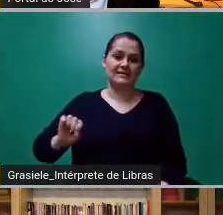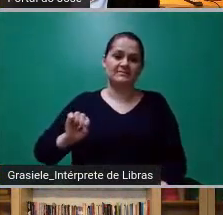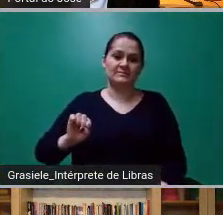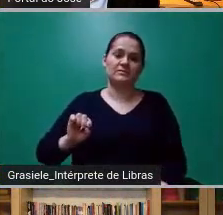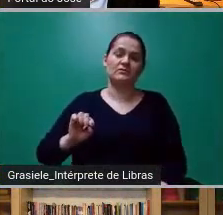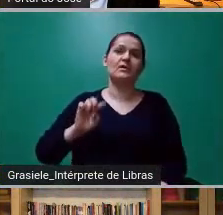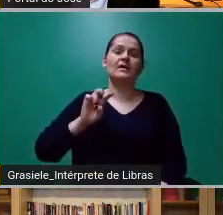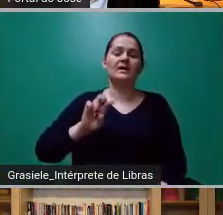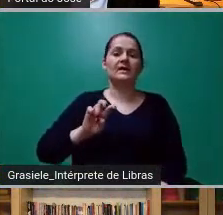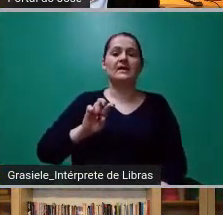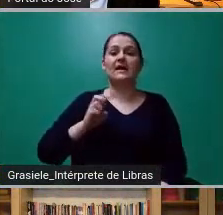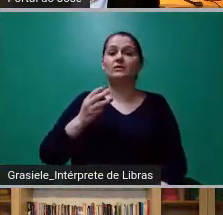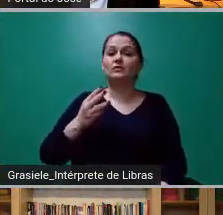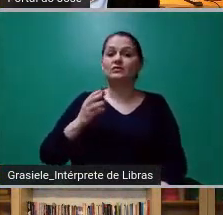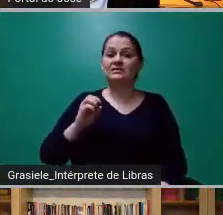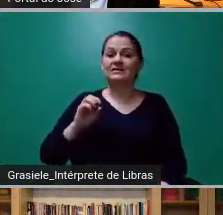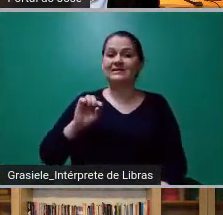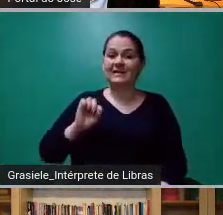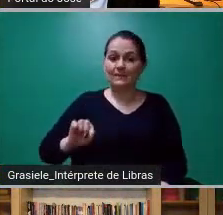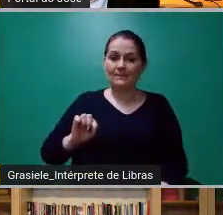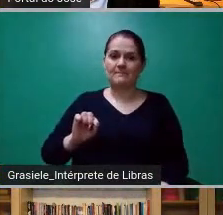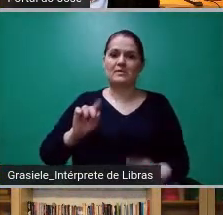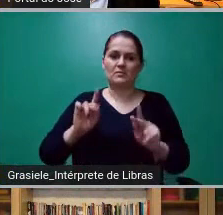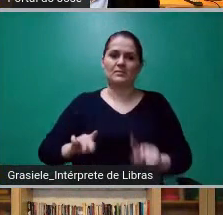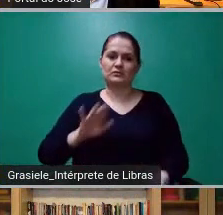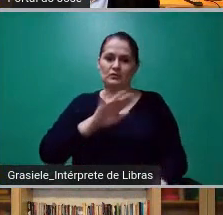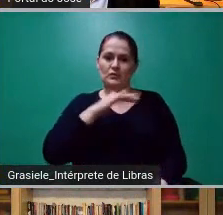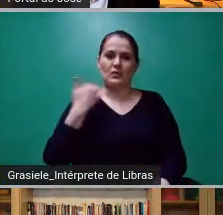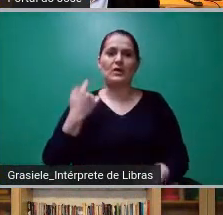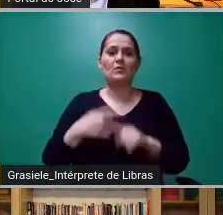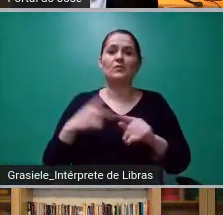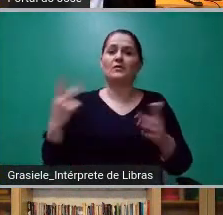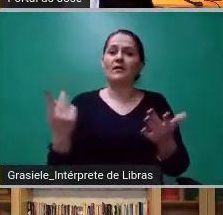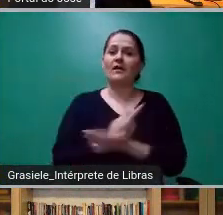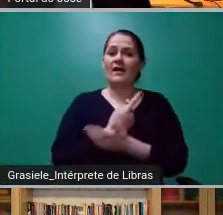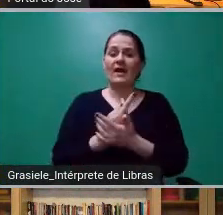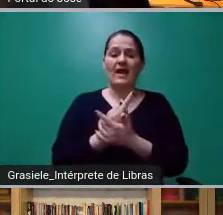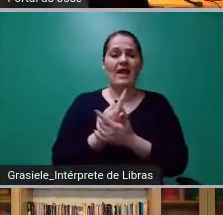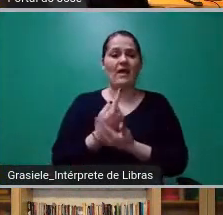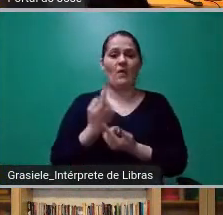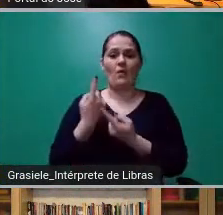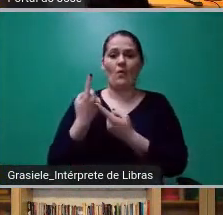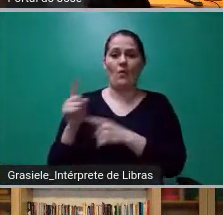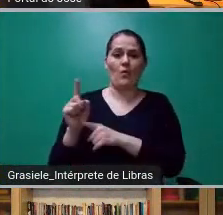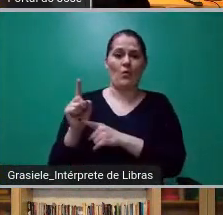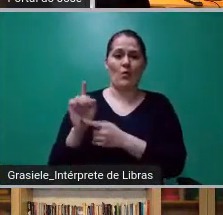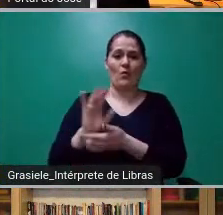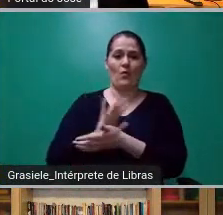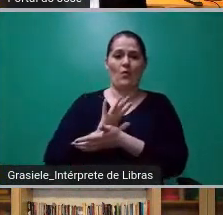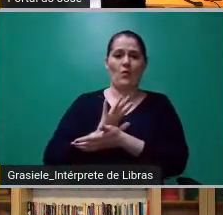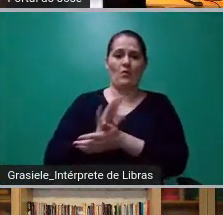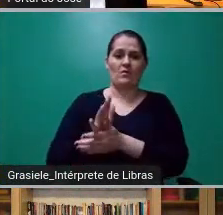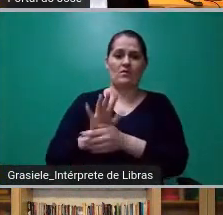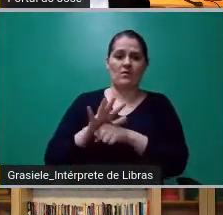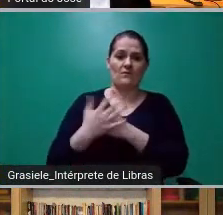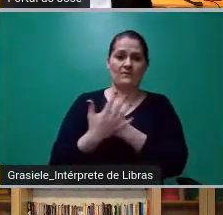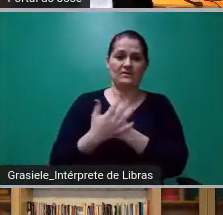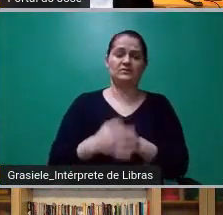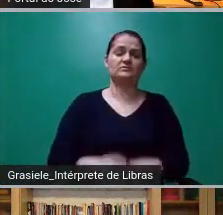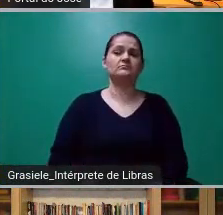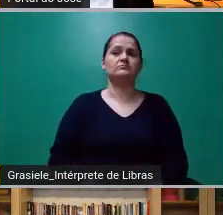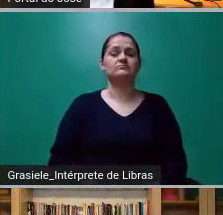mil pessoas que faleceram em função de erros na condução do combate à Covid, por exemplo, é uma dessas distorções. E aqui volta